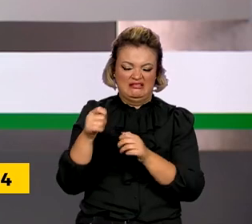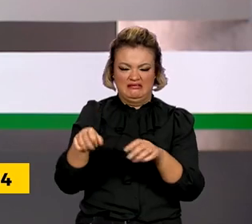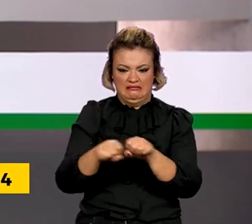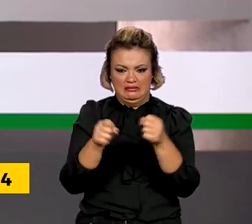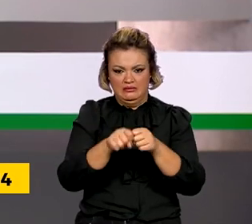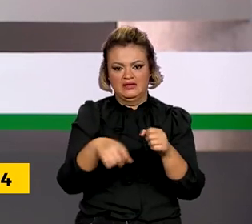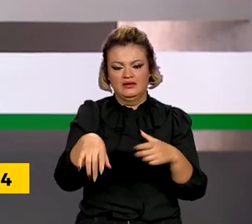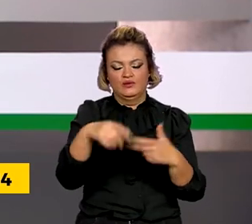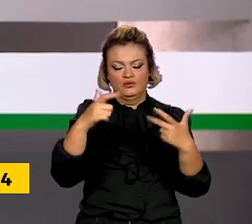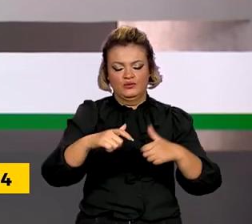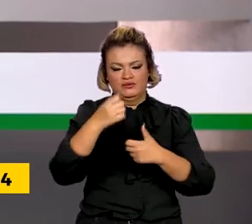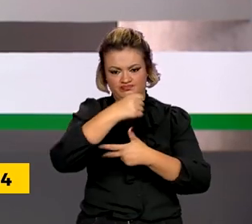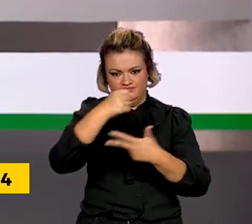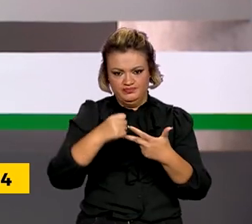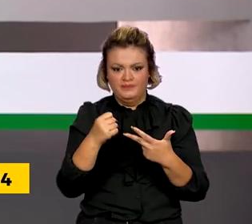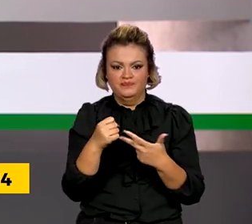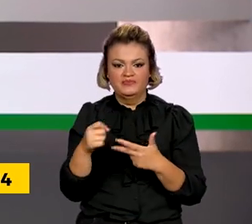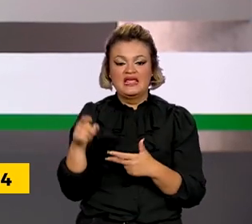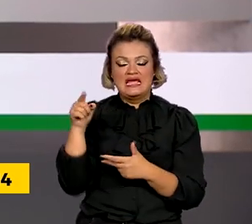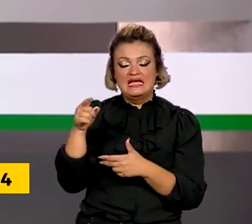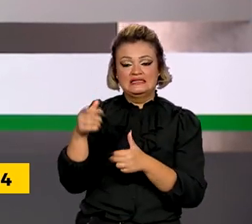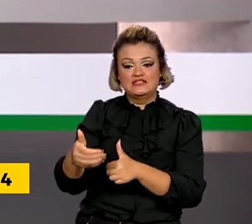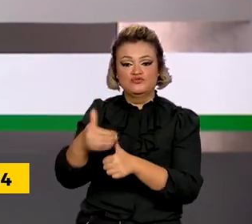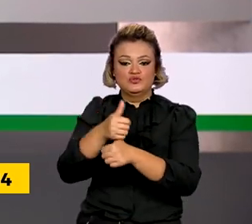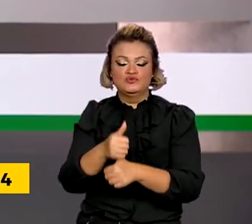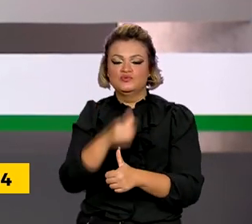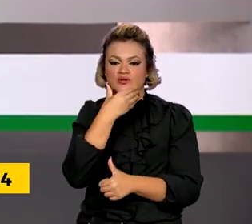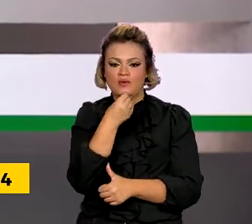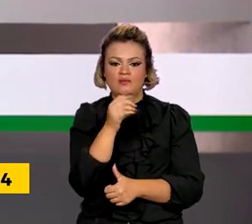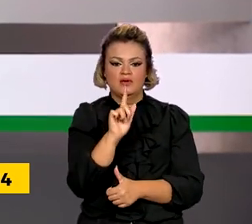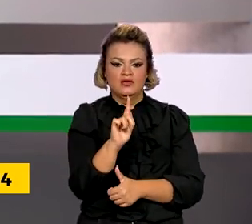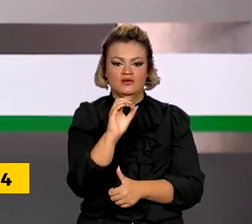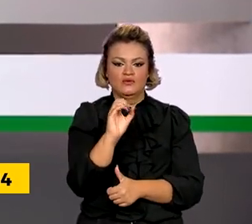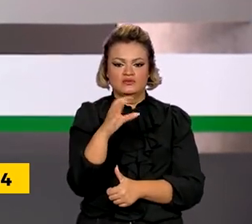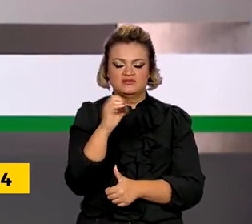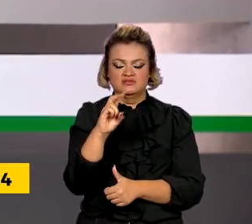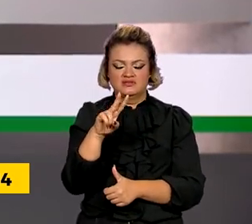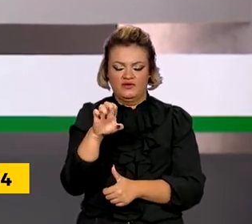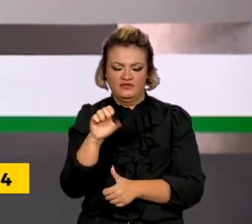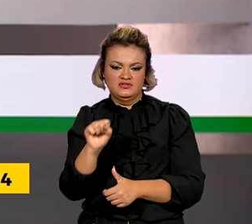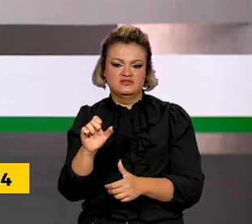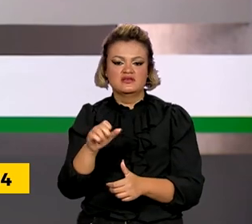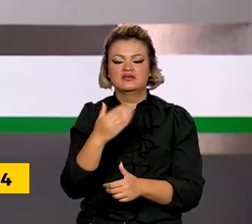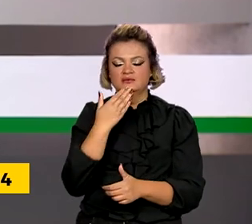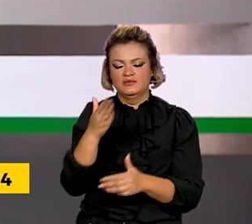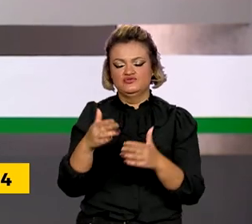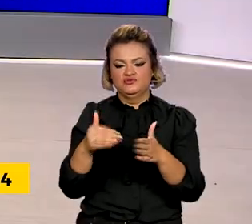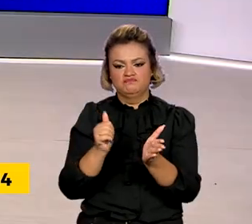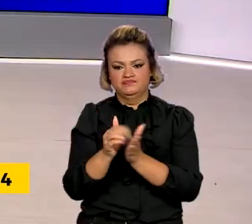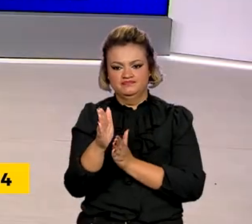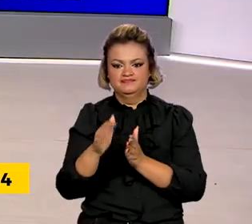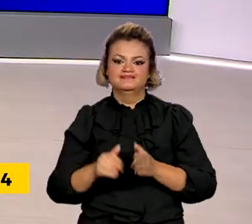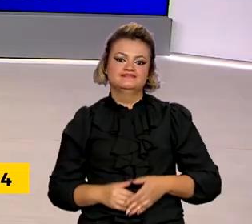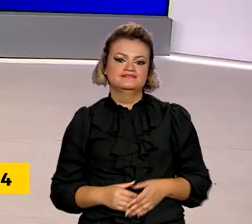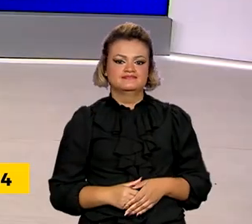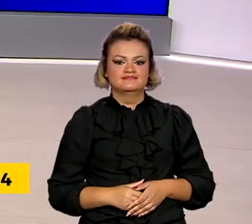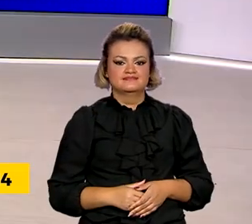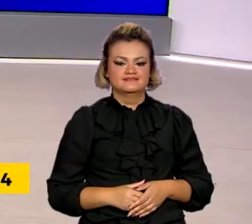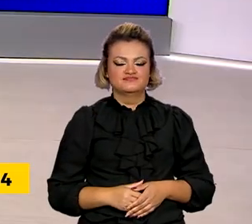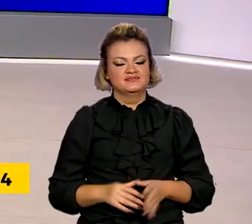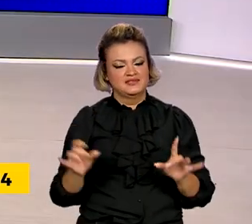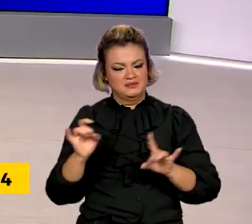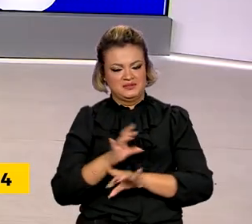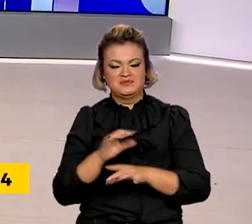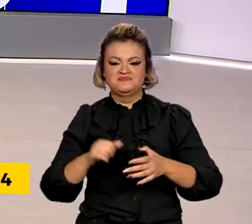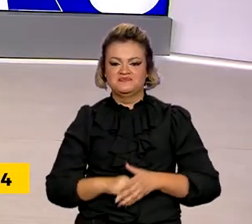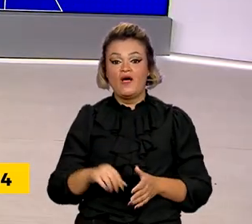Brasília. Capelli fica no lugar do general Gonçalves Dias, que pediu exoneração do cargo. O Brasil em Dia fica